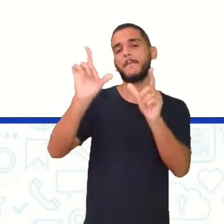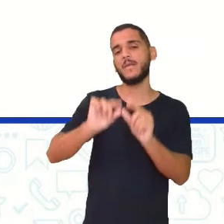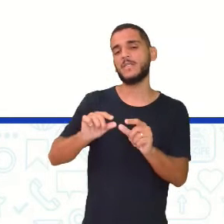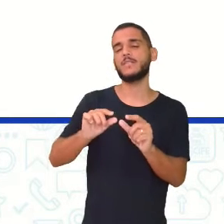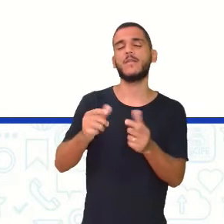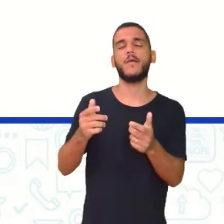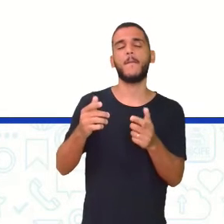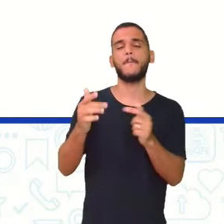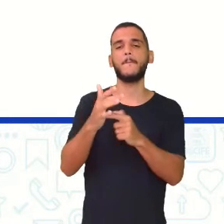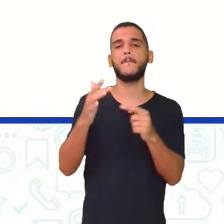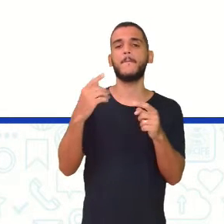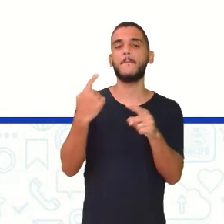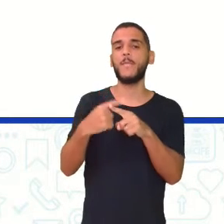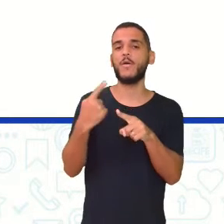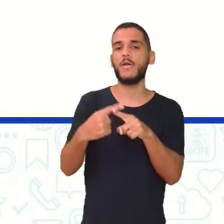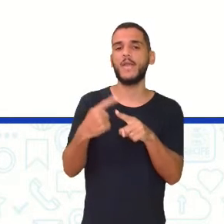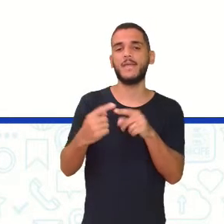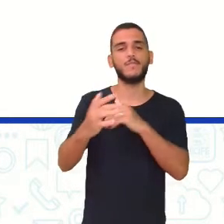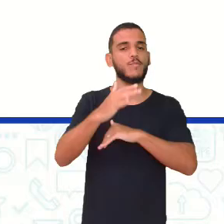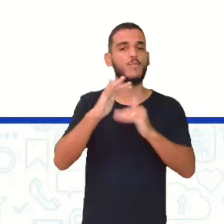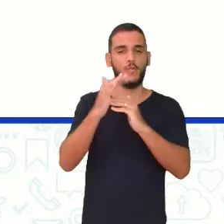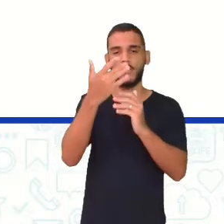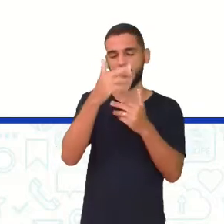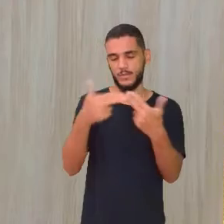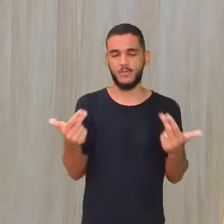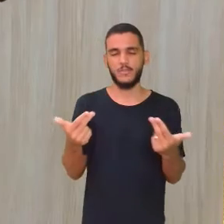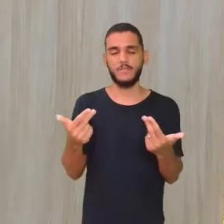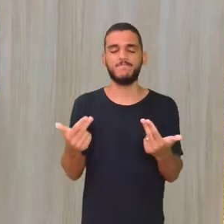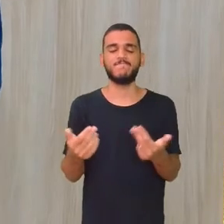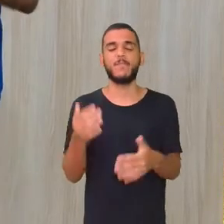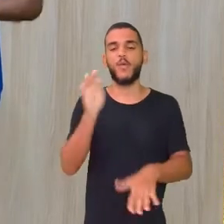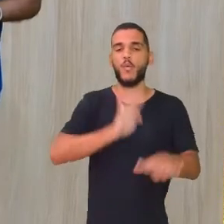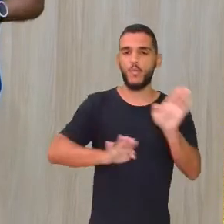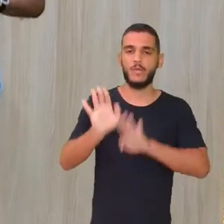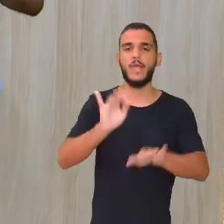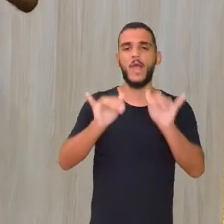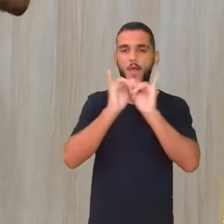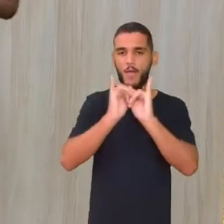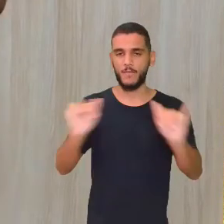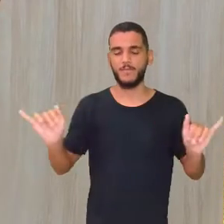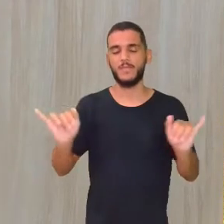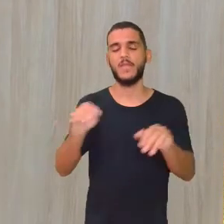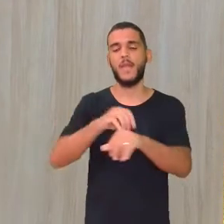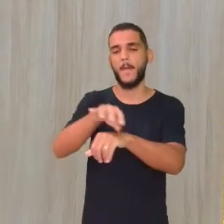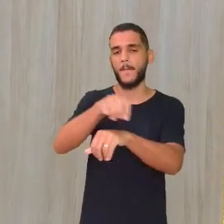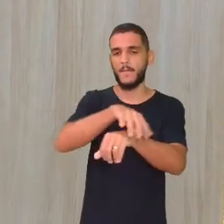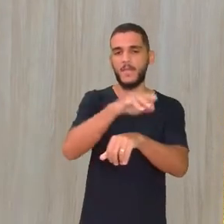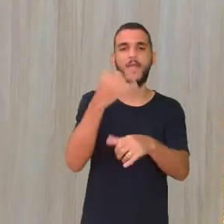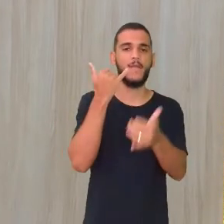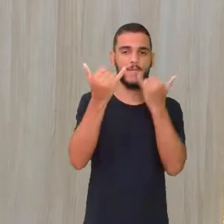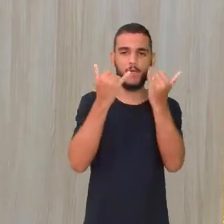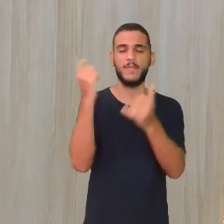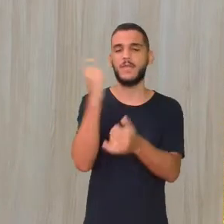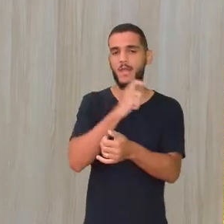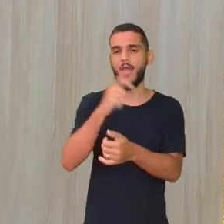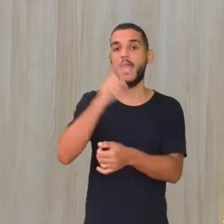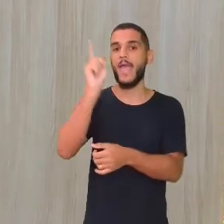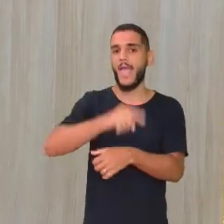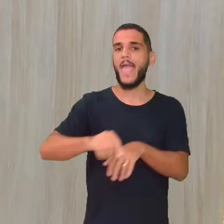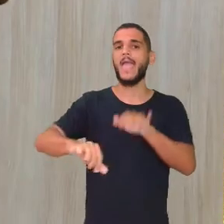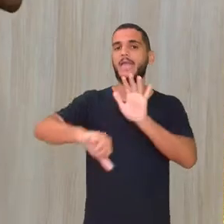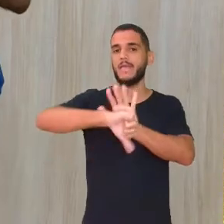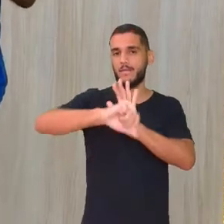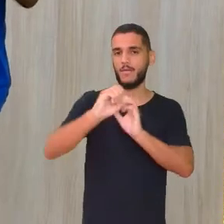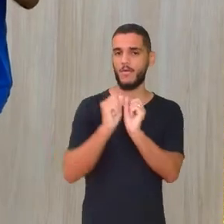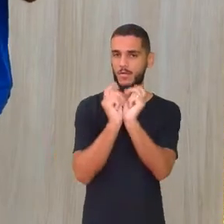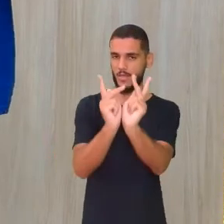tudo Então tenha muito cuidado Para você não compartilhar Informações falsas Que é bronca Apesar disso aí É crime Não pode